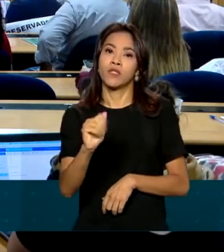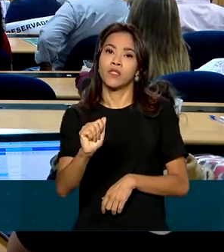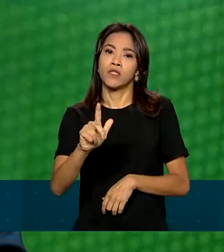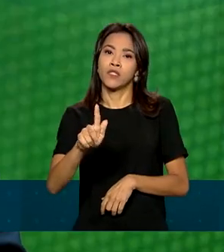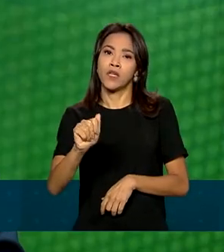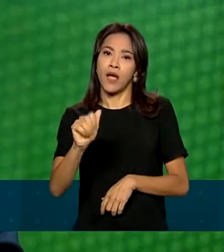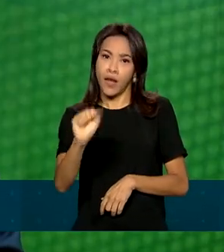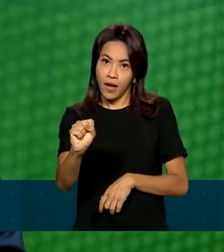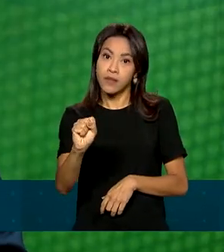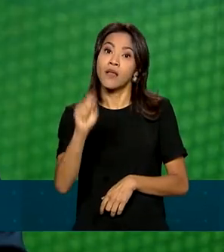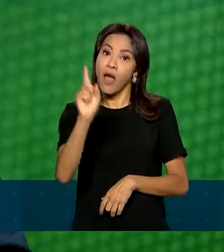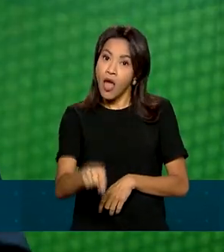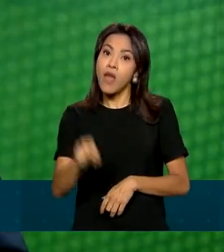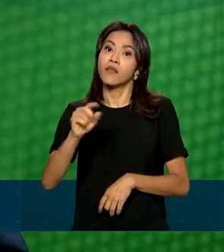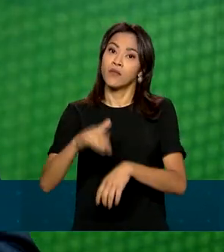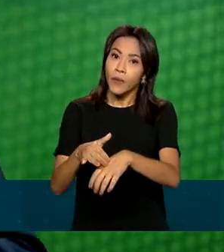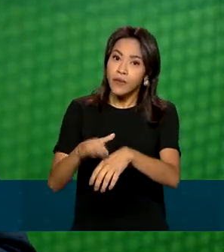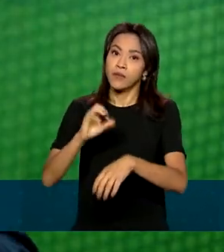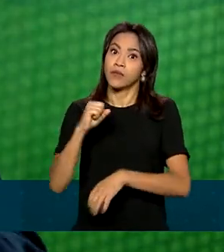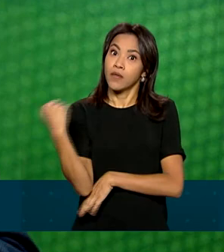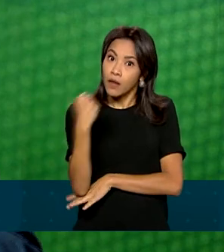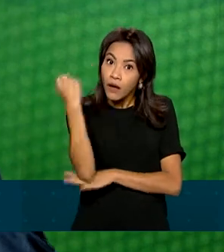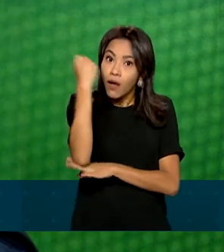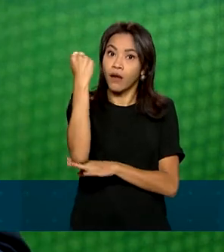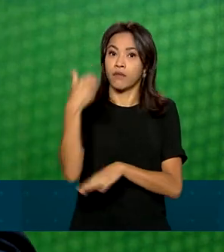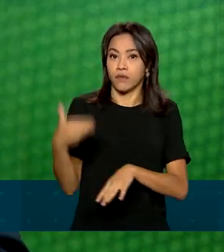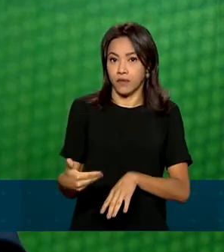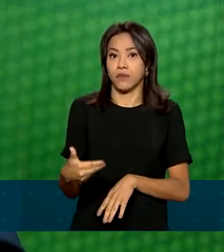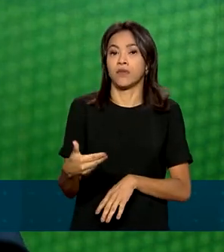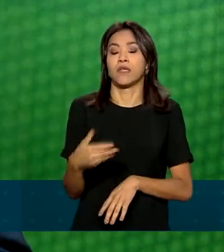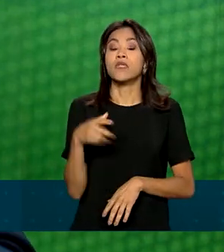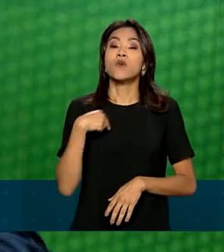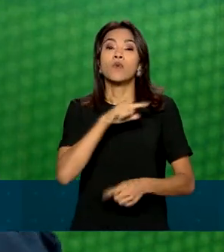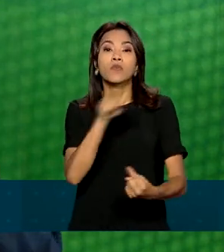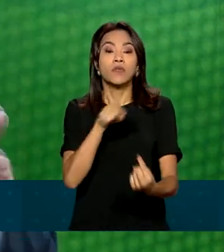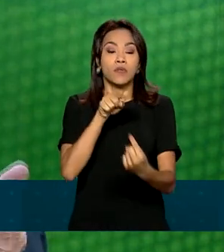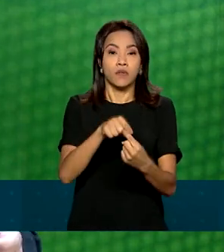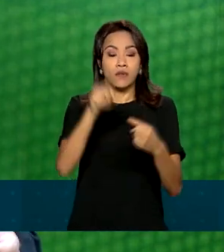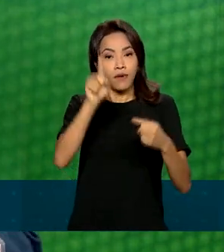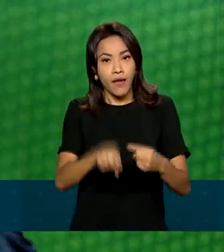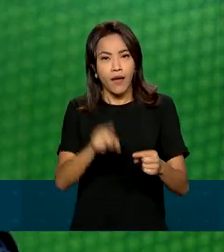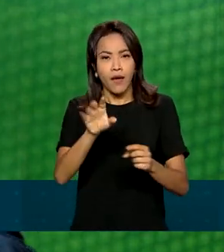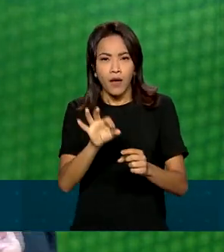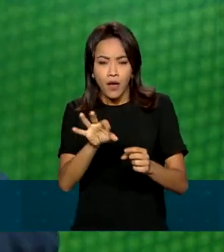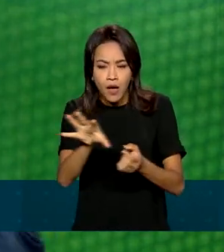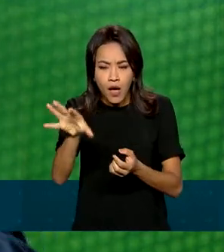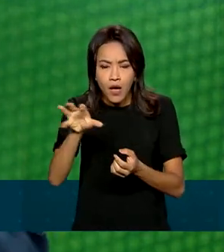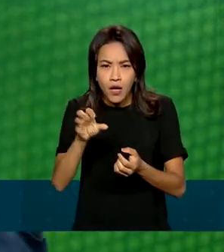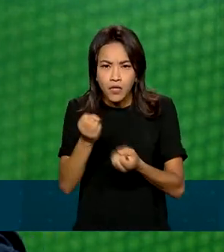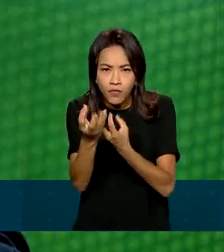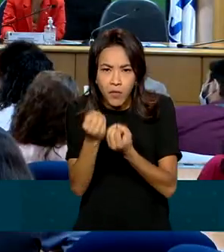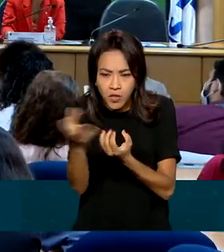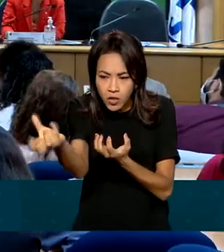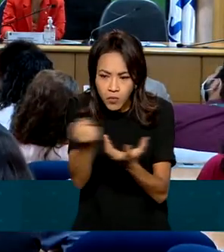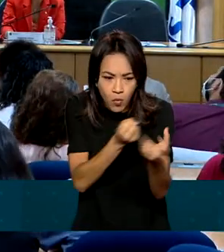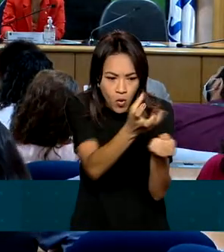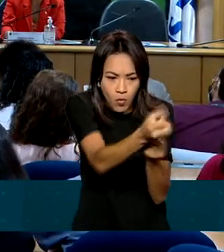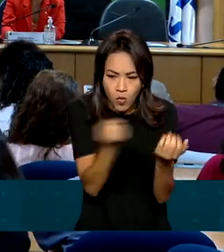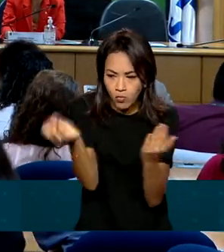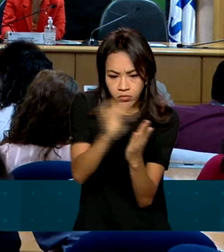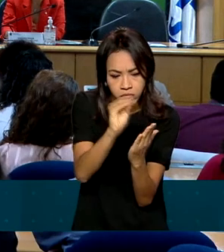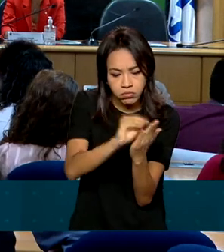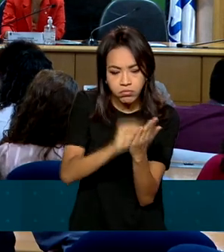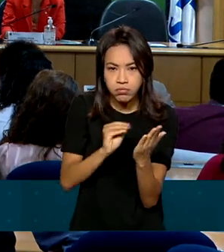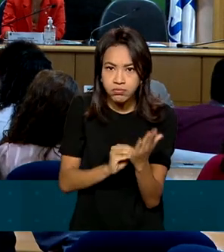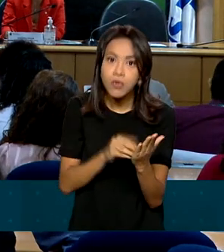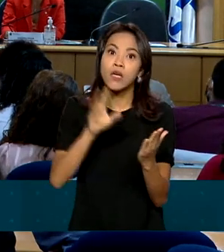graves e de notificação compulsória. A meta é sistematizar os dados. Outra ação é o apoio